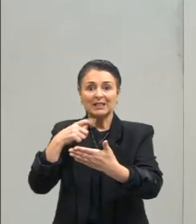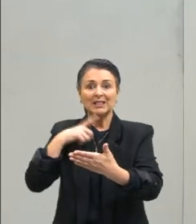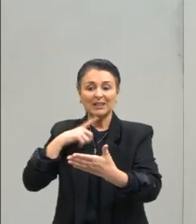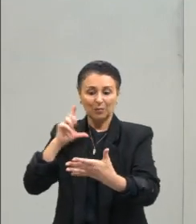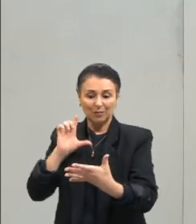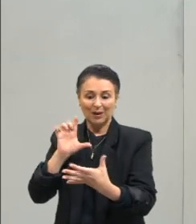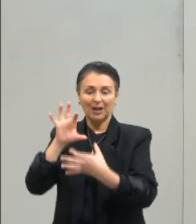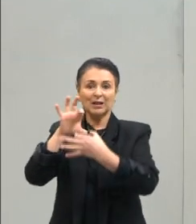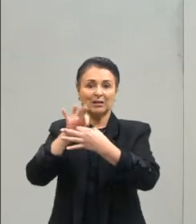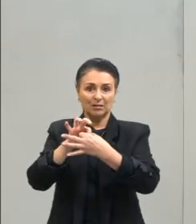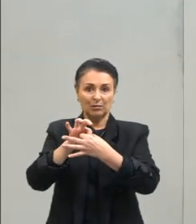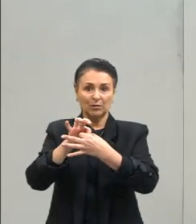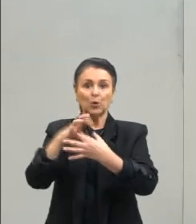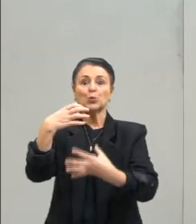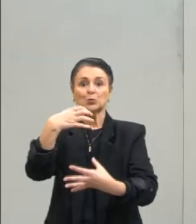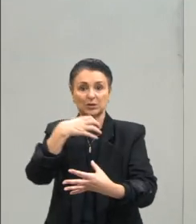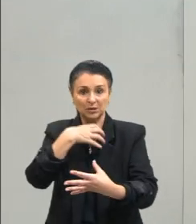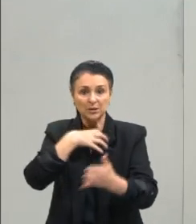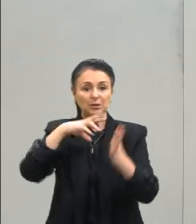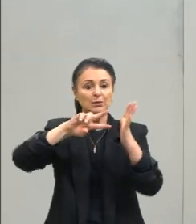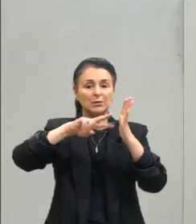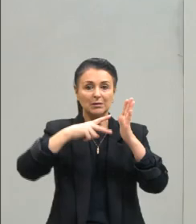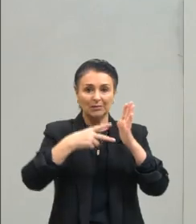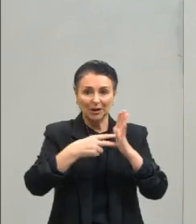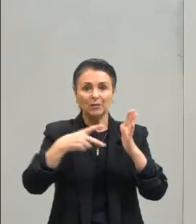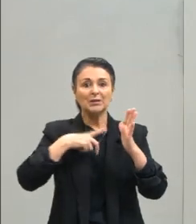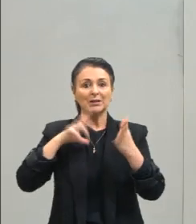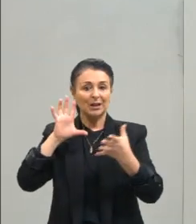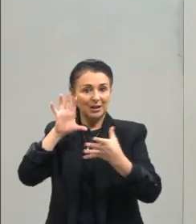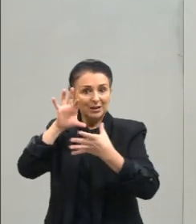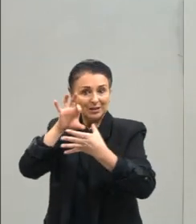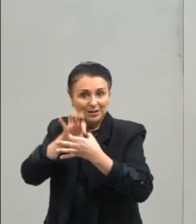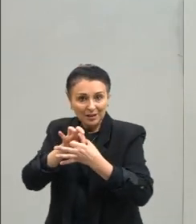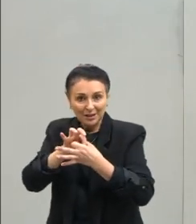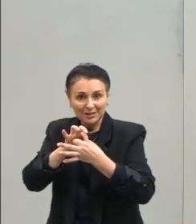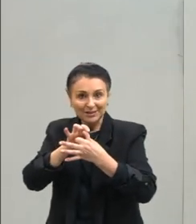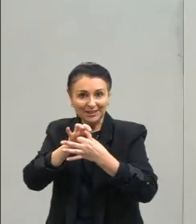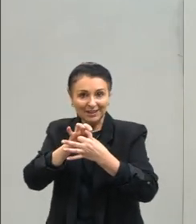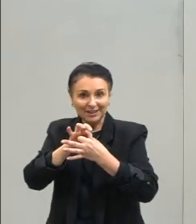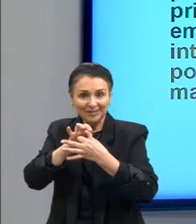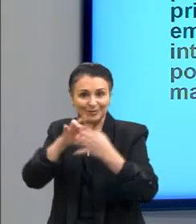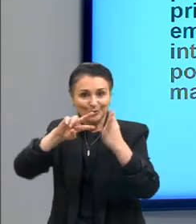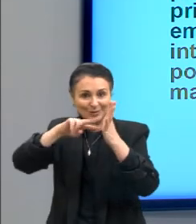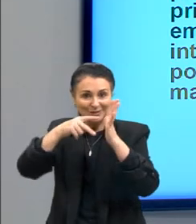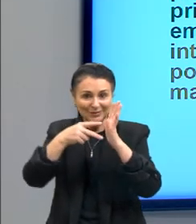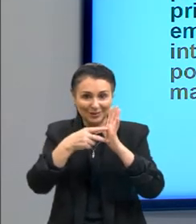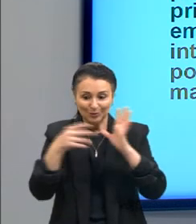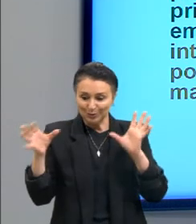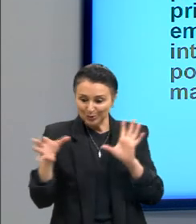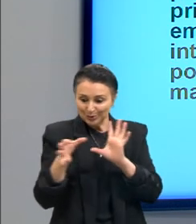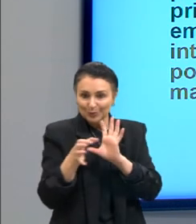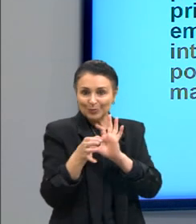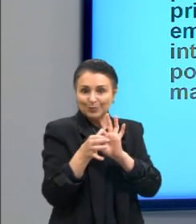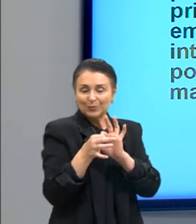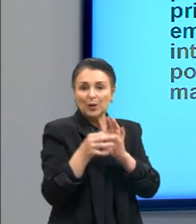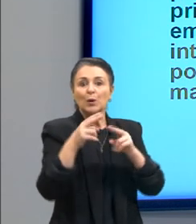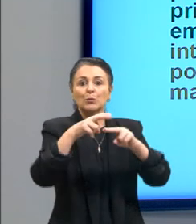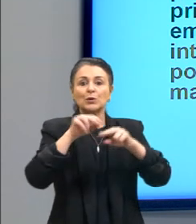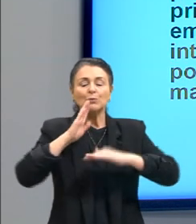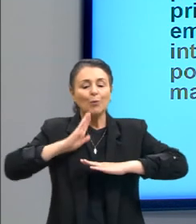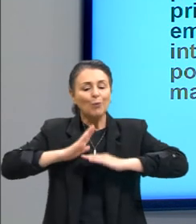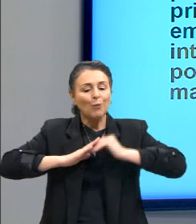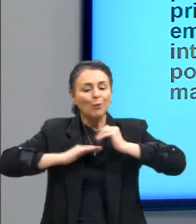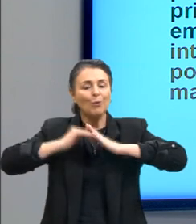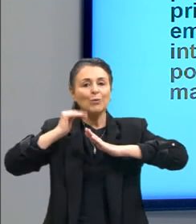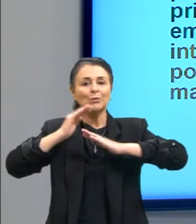nos sentidos né nos significados então a gente precisa juntar um significado ao outro não é à toa que eu construí a minha